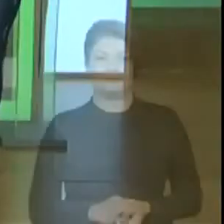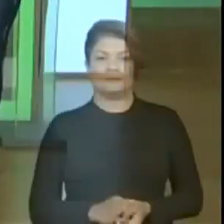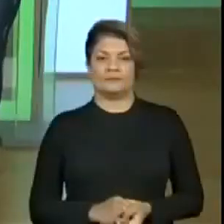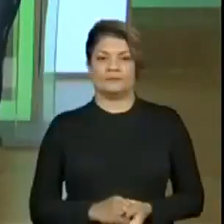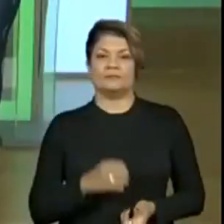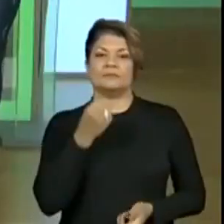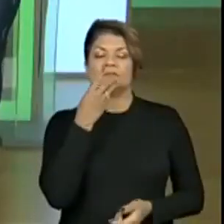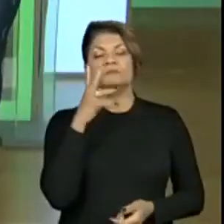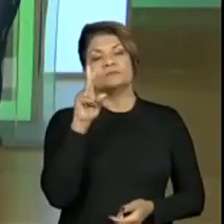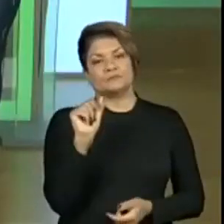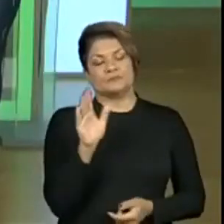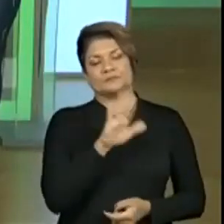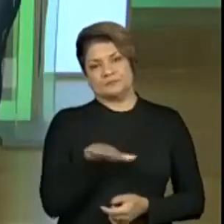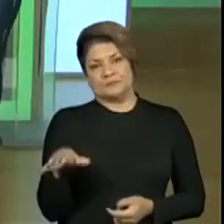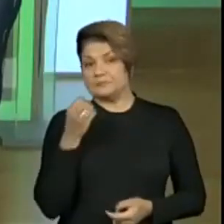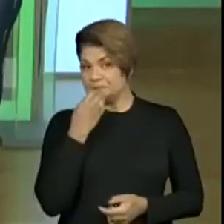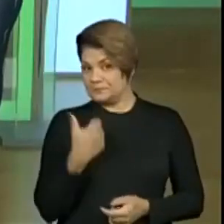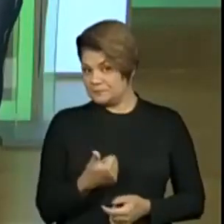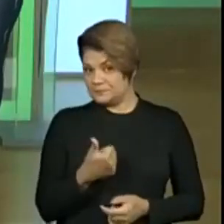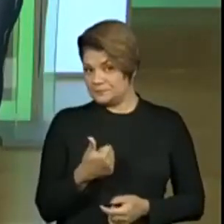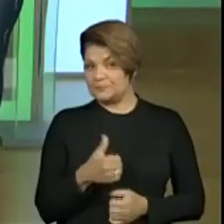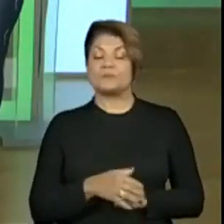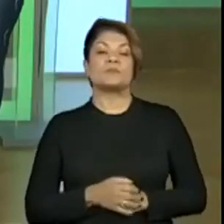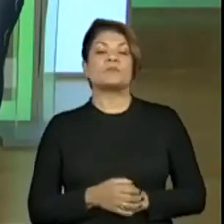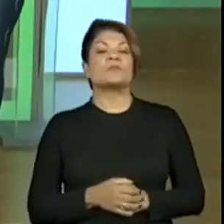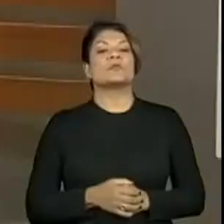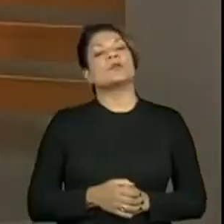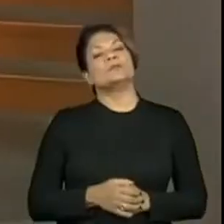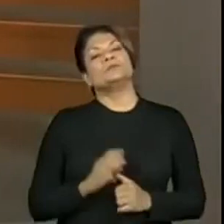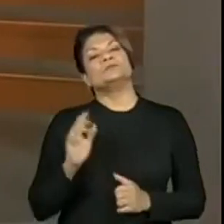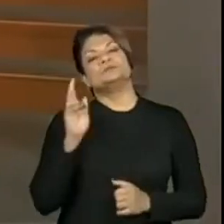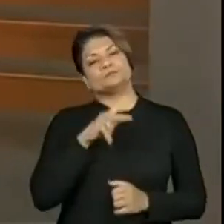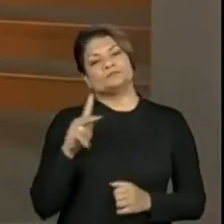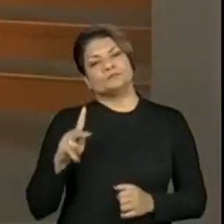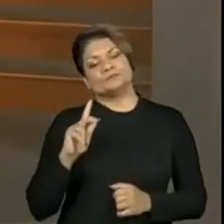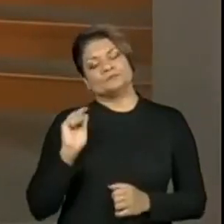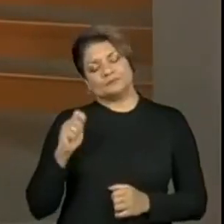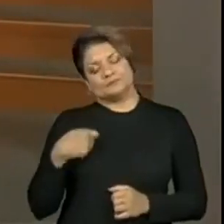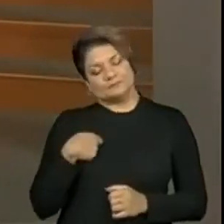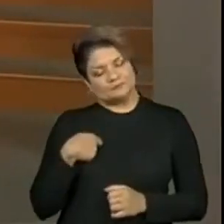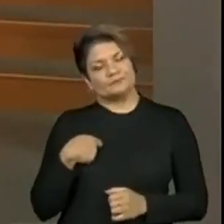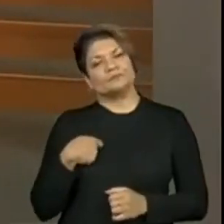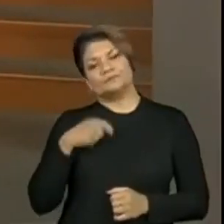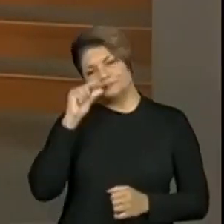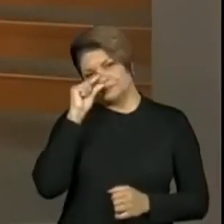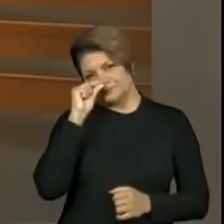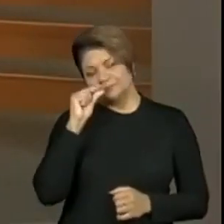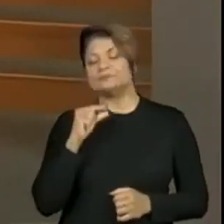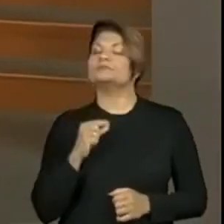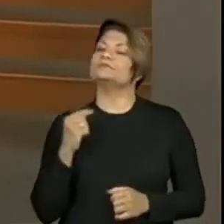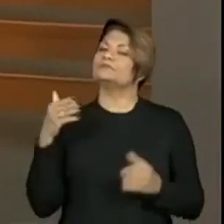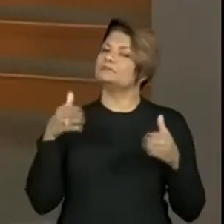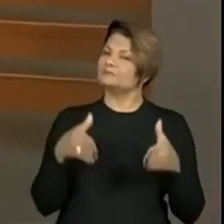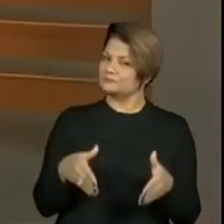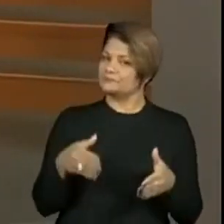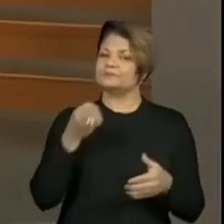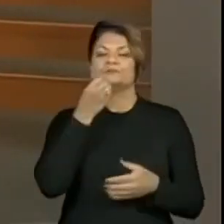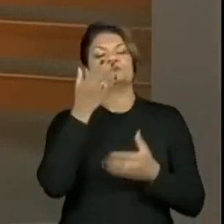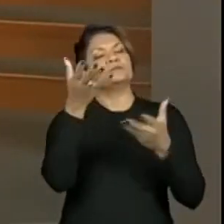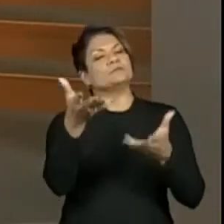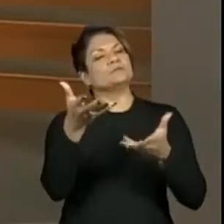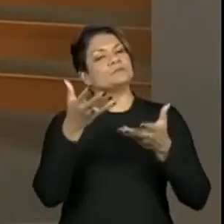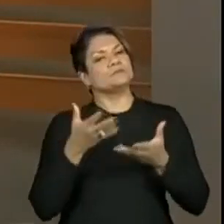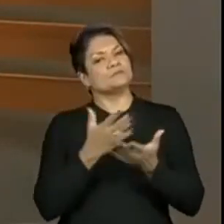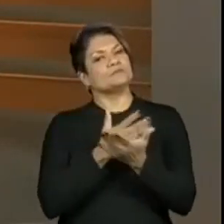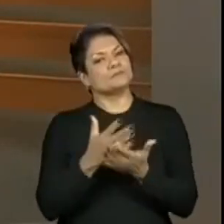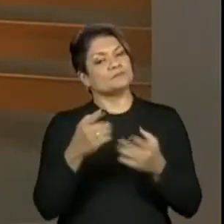Bom dia, crianças, tudo bem? A professora Ana Paula chegou para dar as boas-vindas, para começar a semana com vocês,